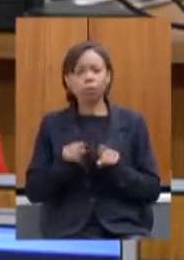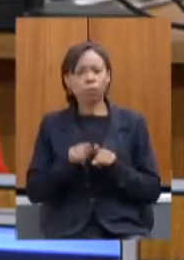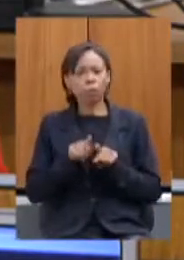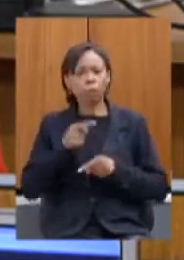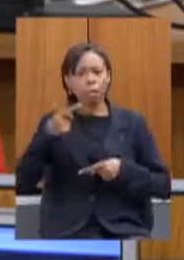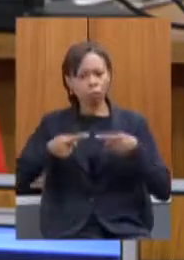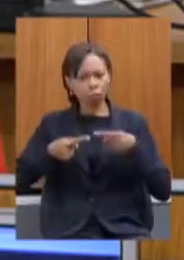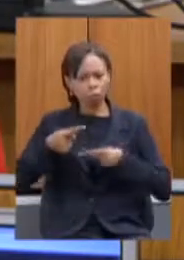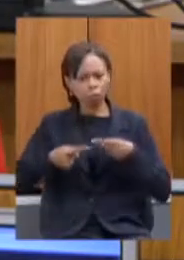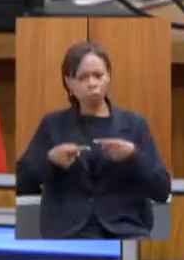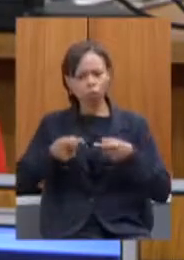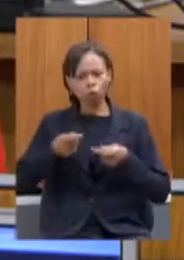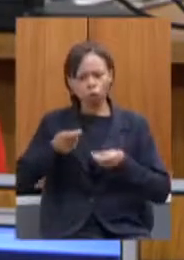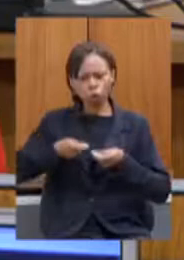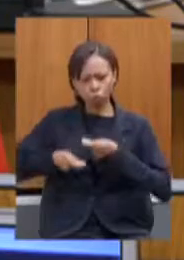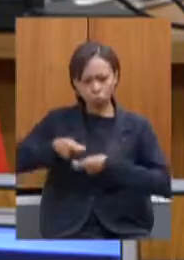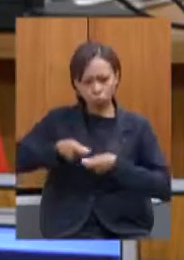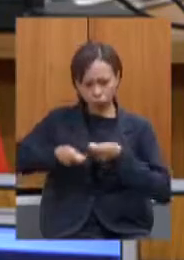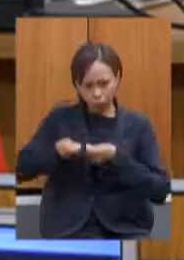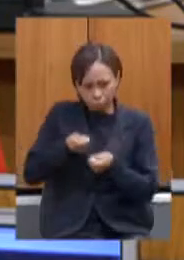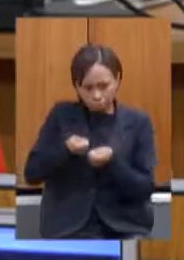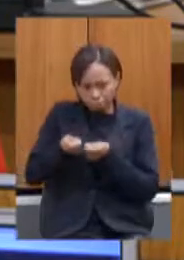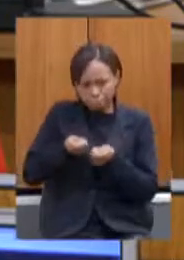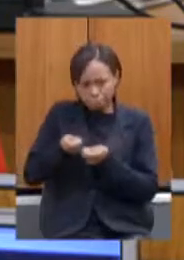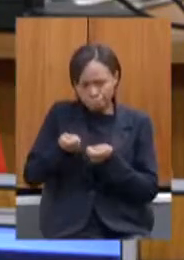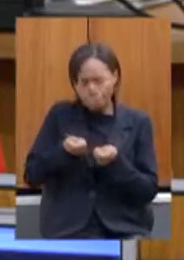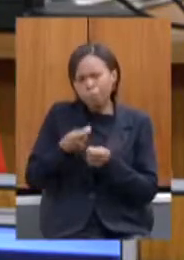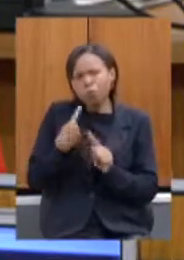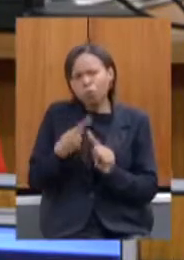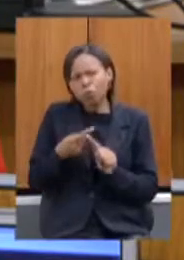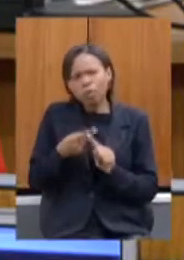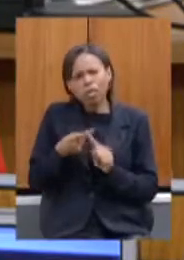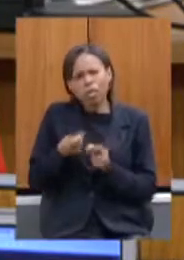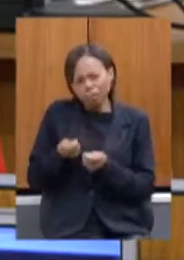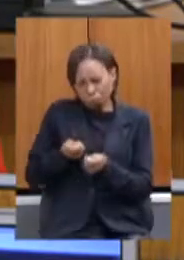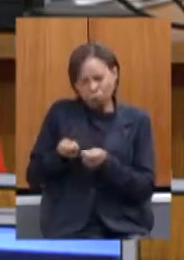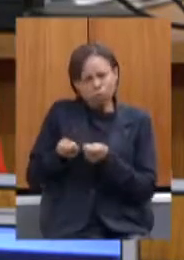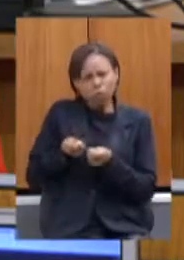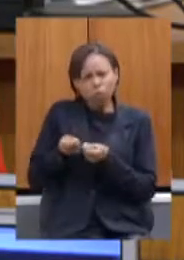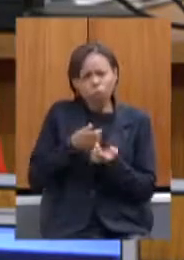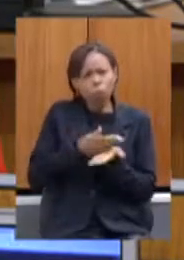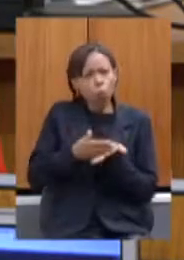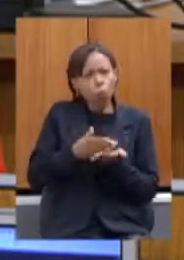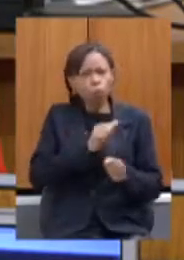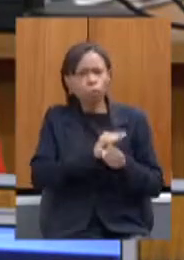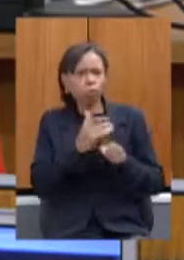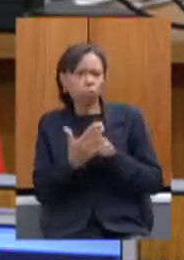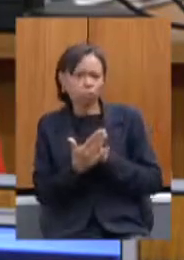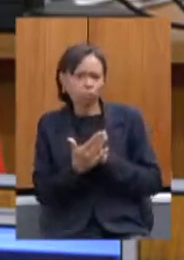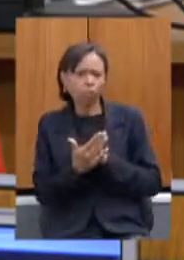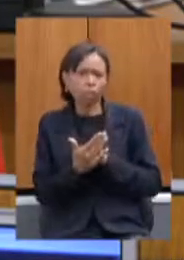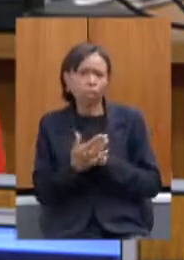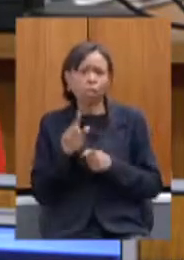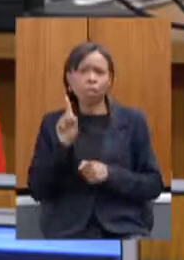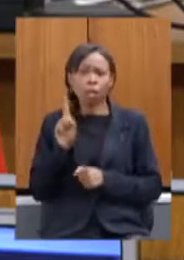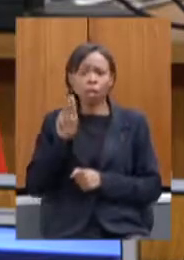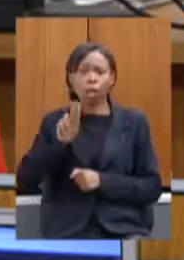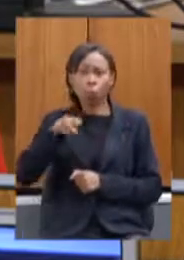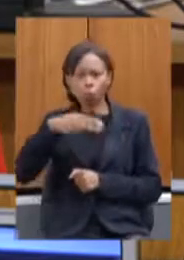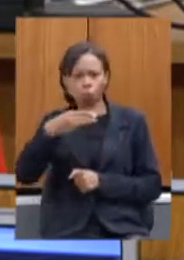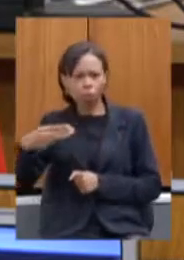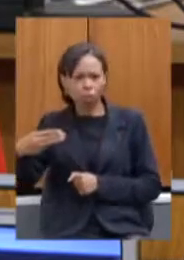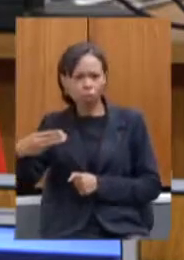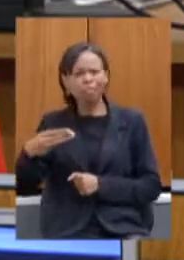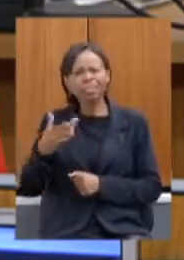debate de contingenciamento o que justifica um contingenciamento no início da pandemia no caso da UENG se eu não me